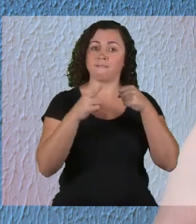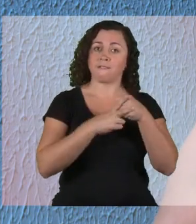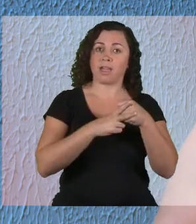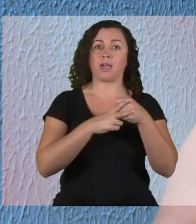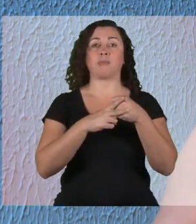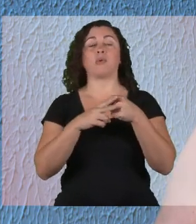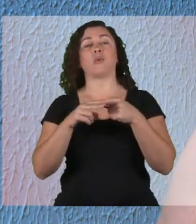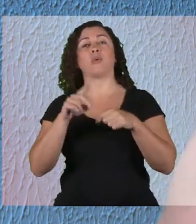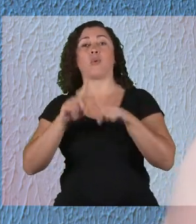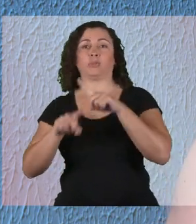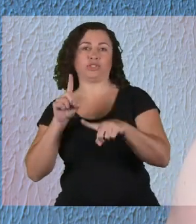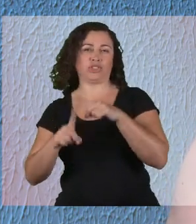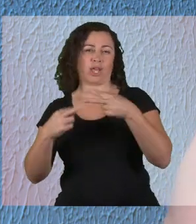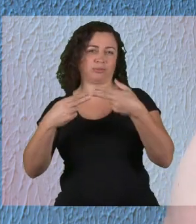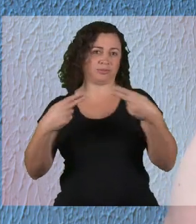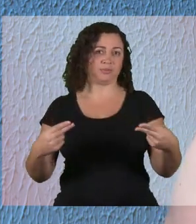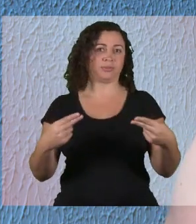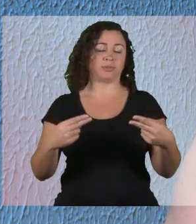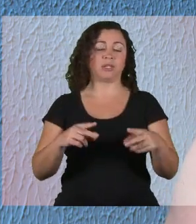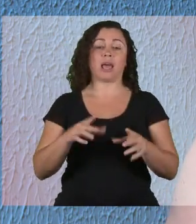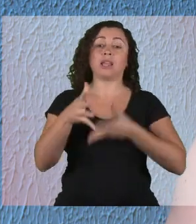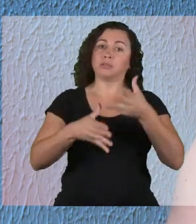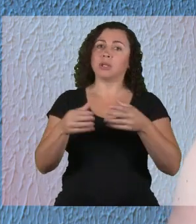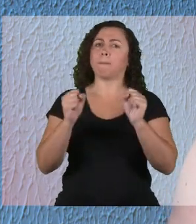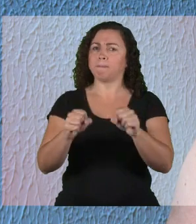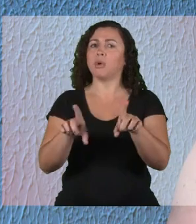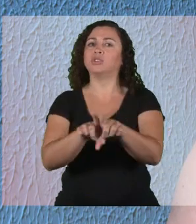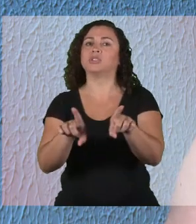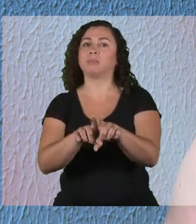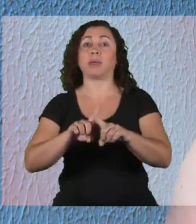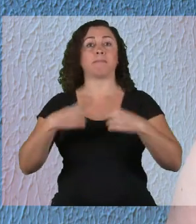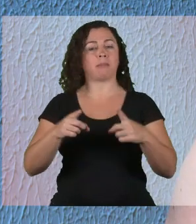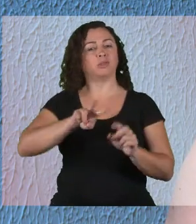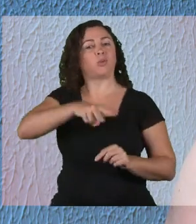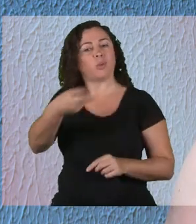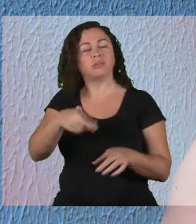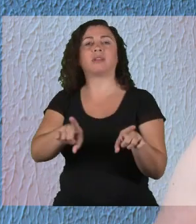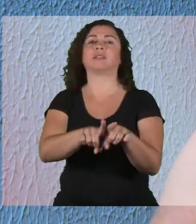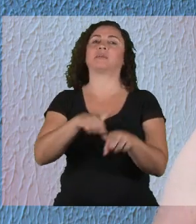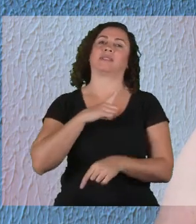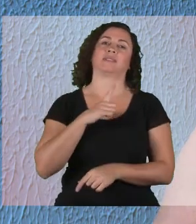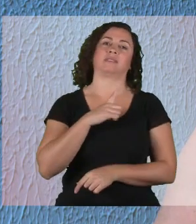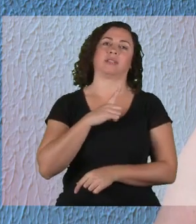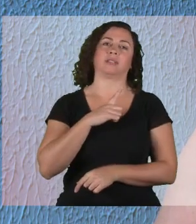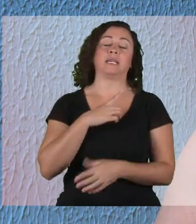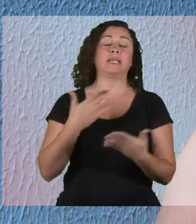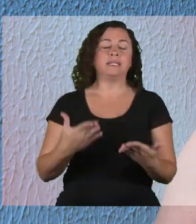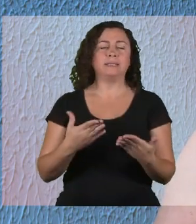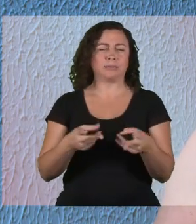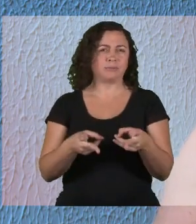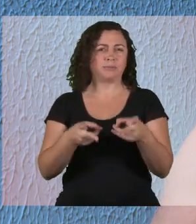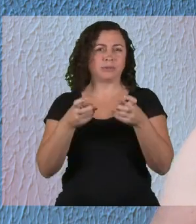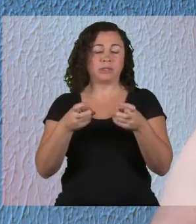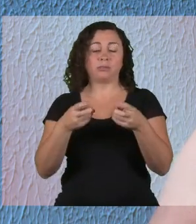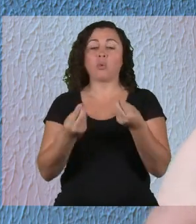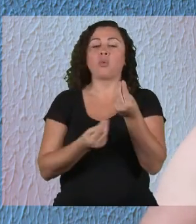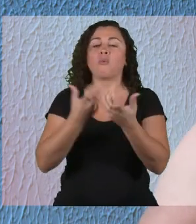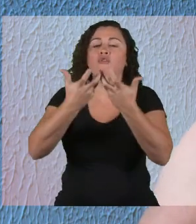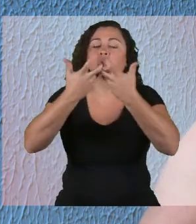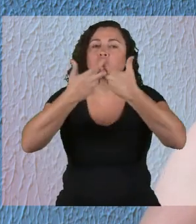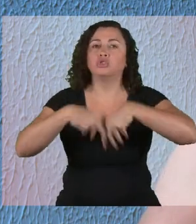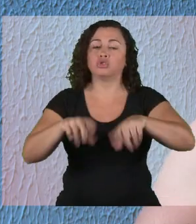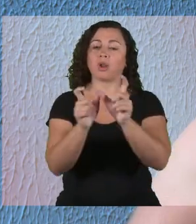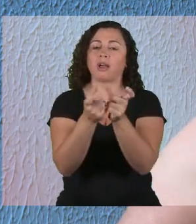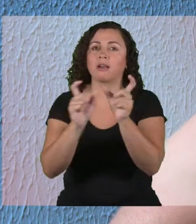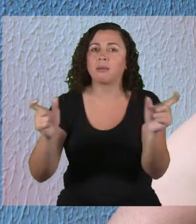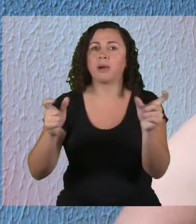Na língua de sinais pode ter essa formulação, mas também pode ser sujeito, objeto e verbo. Então, os determinantes, o funcionamento